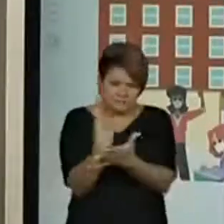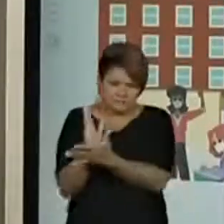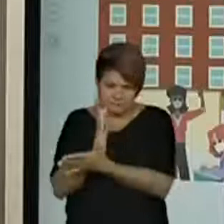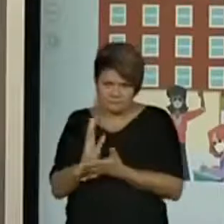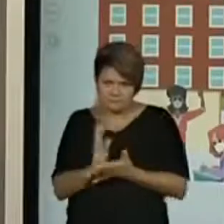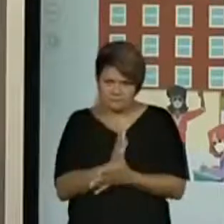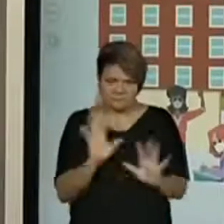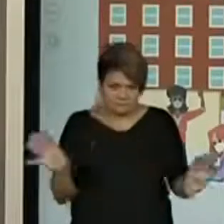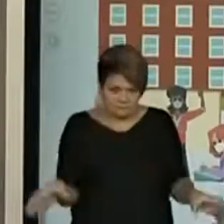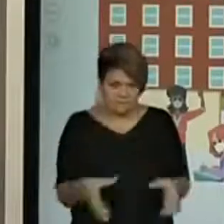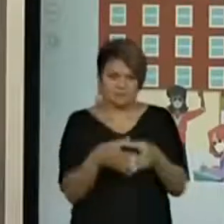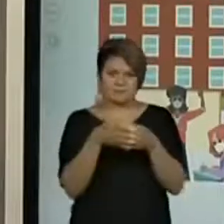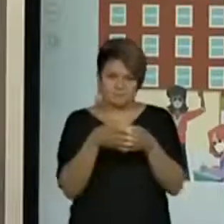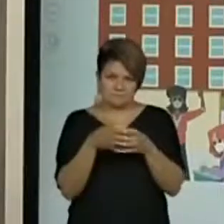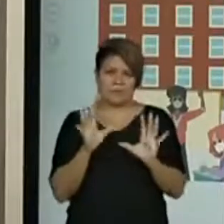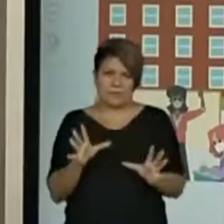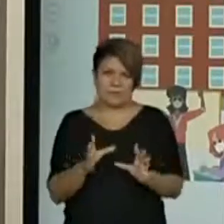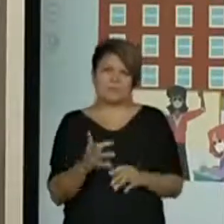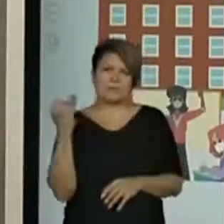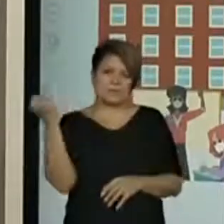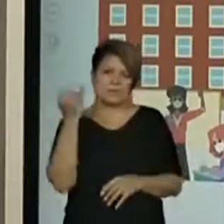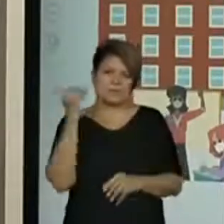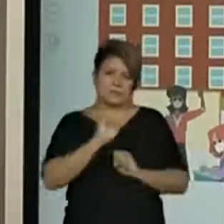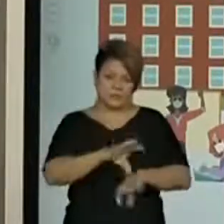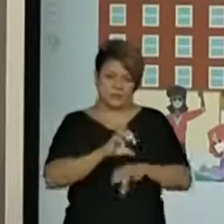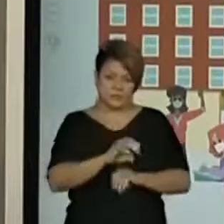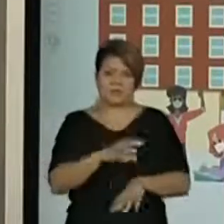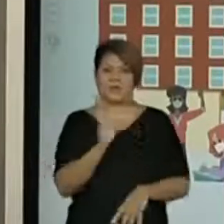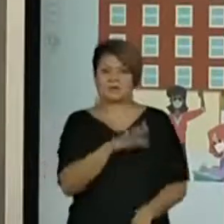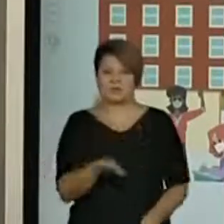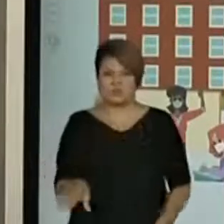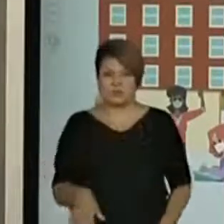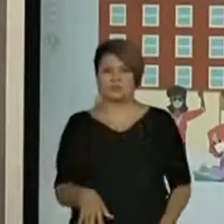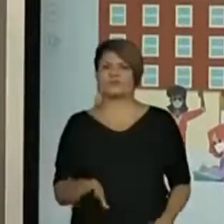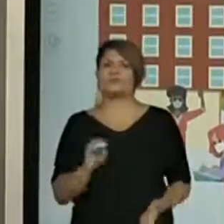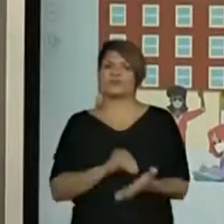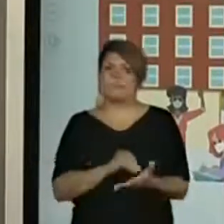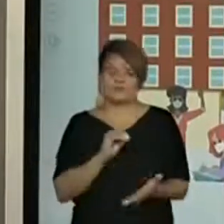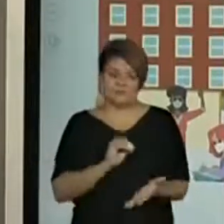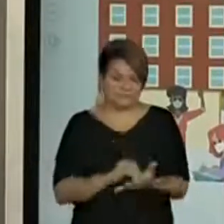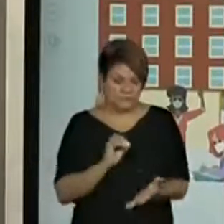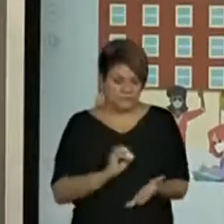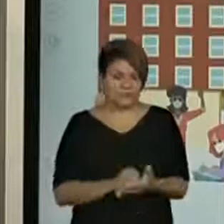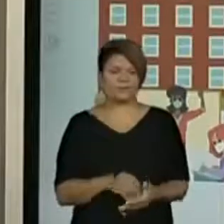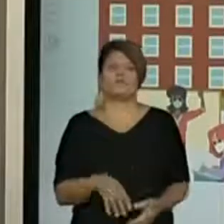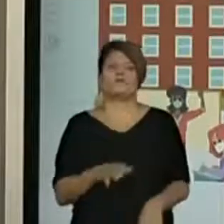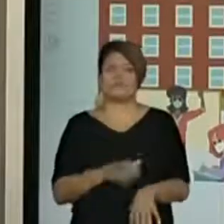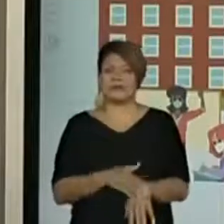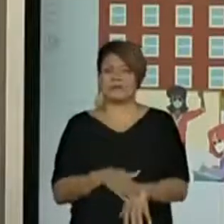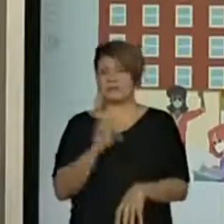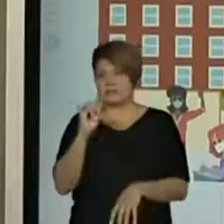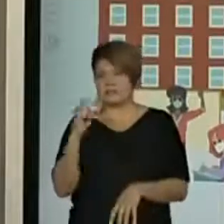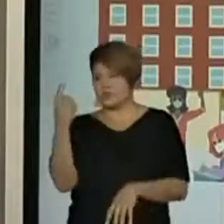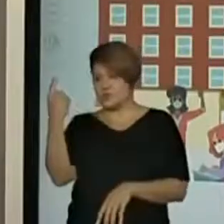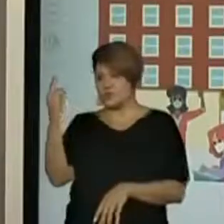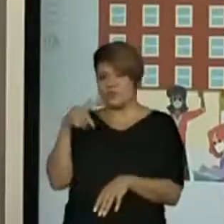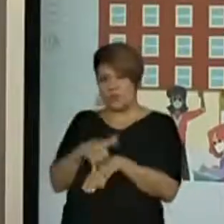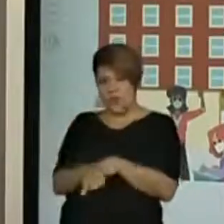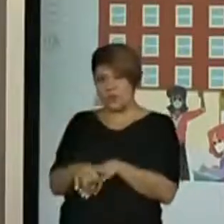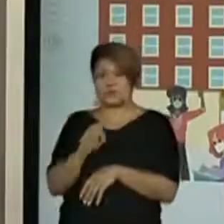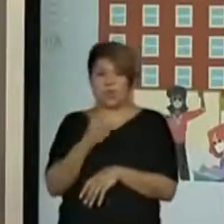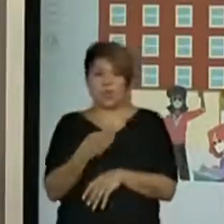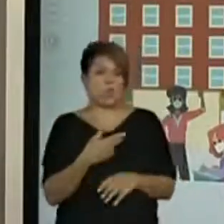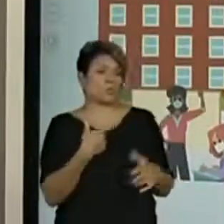importante para educar os alunos. E faz muita falta quando algum deles falta ou não tem na